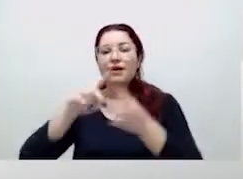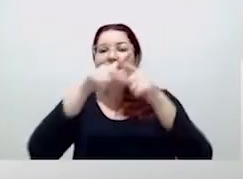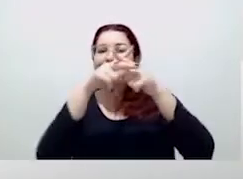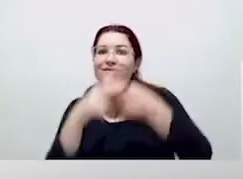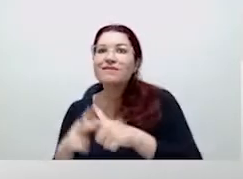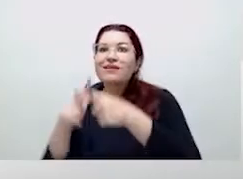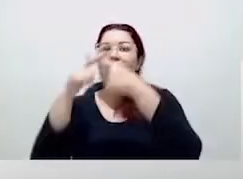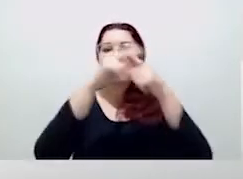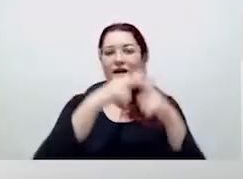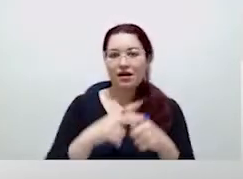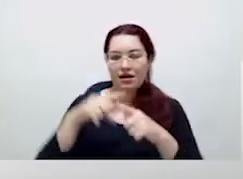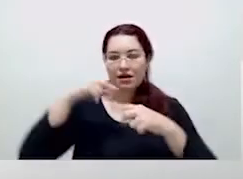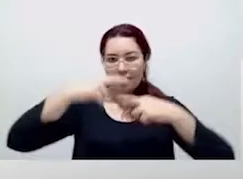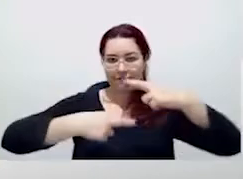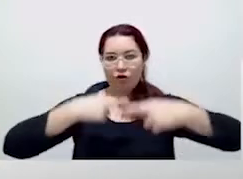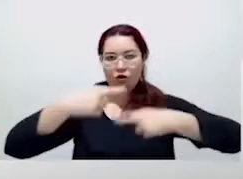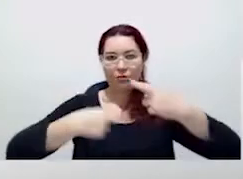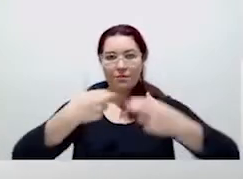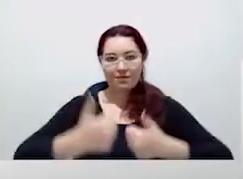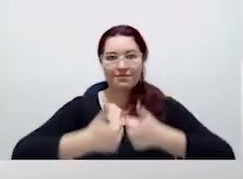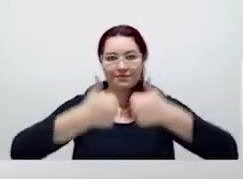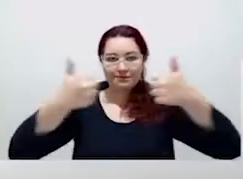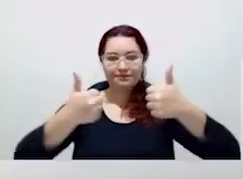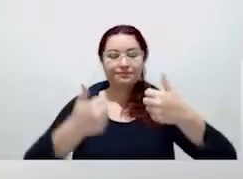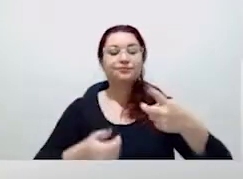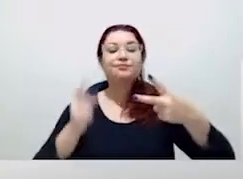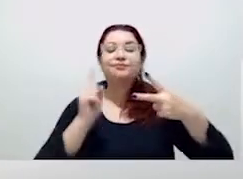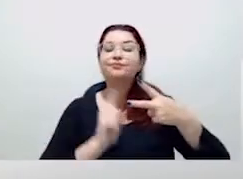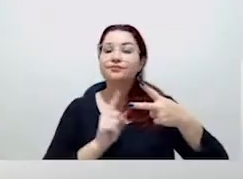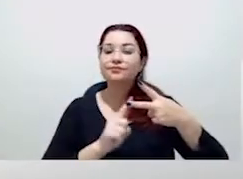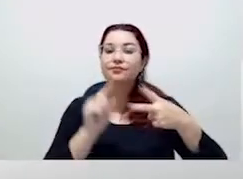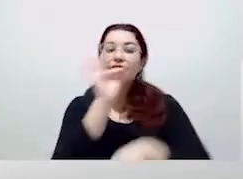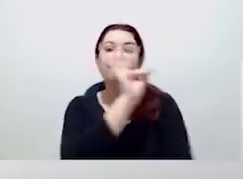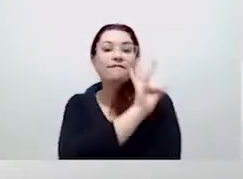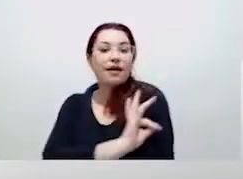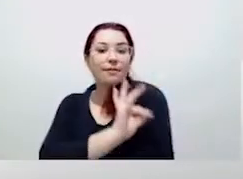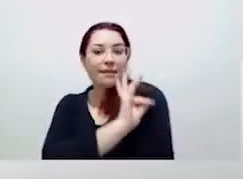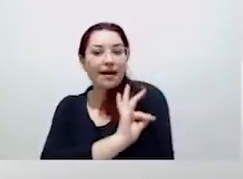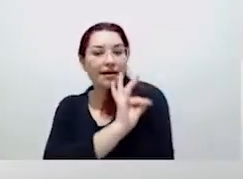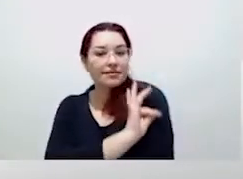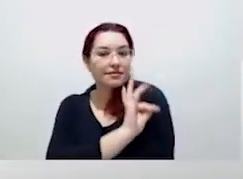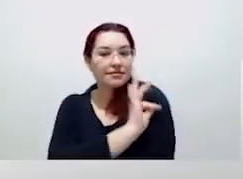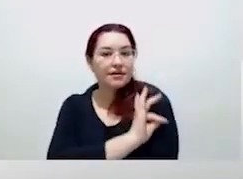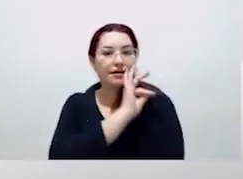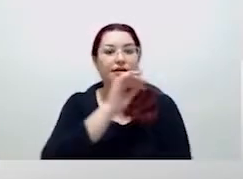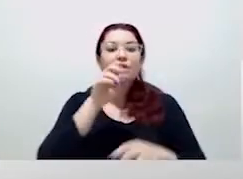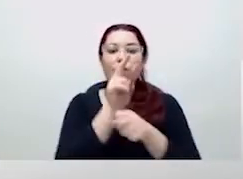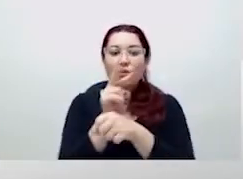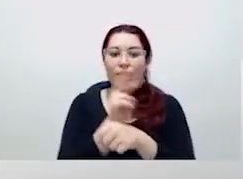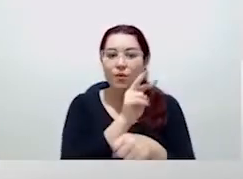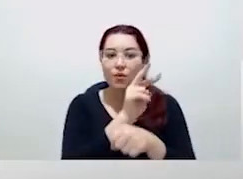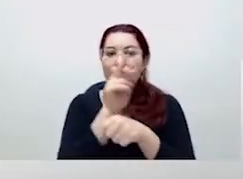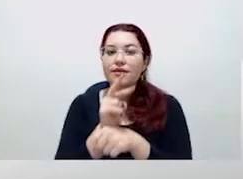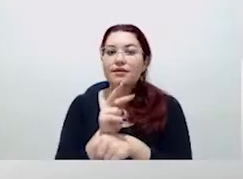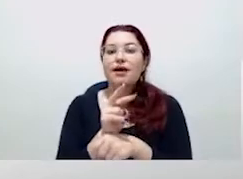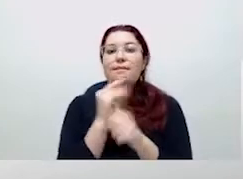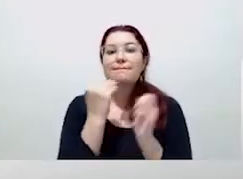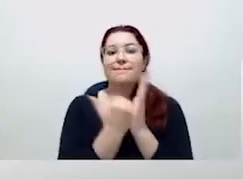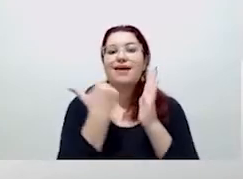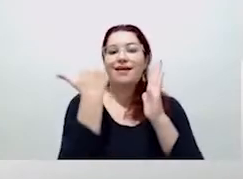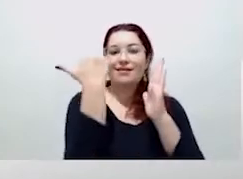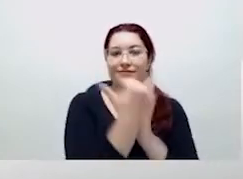farmácia Cuidar Mais, nós vamos fazer o investimento para a qualificação das estruturas da distribuição dos